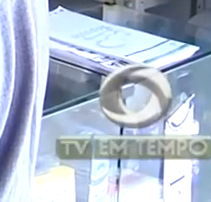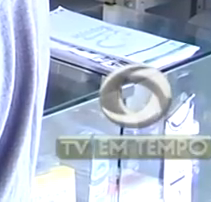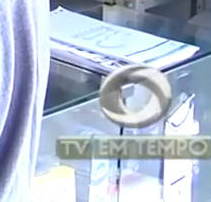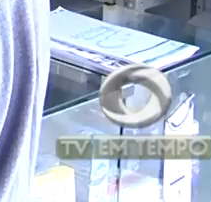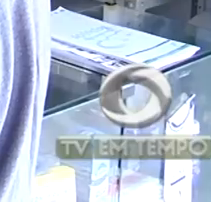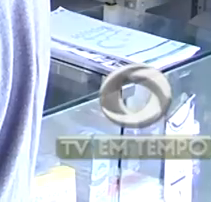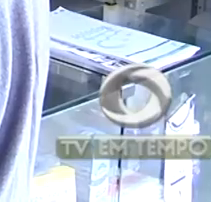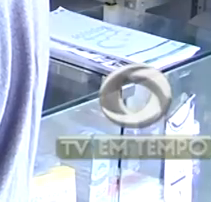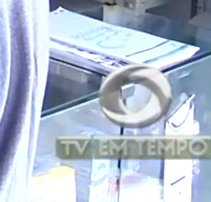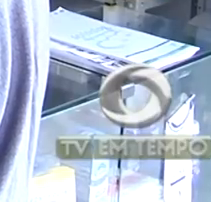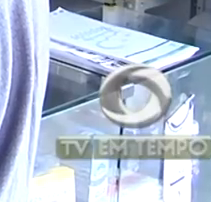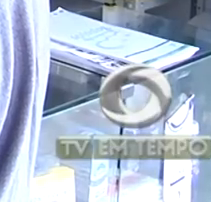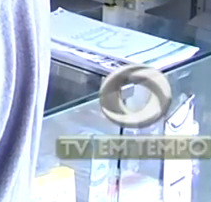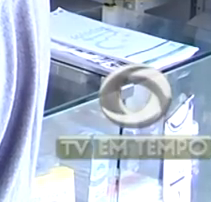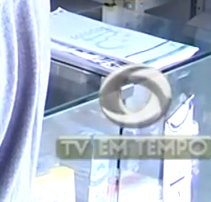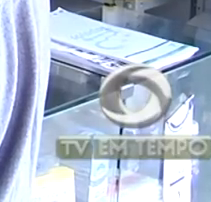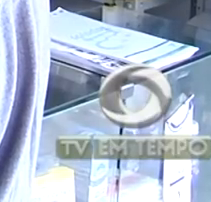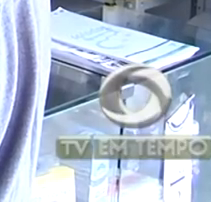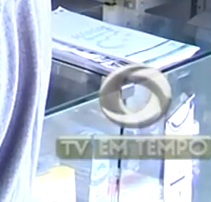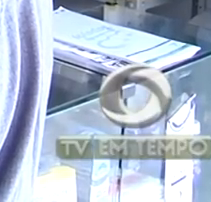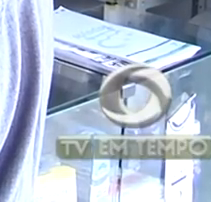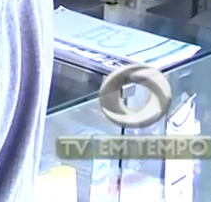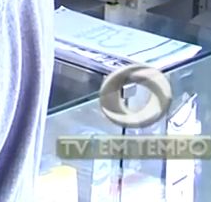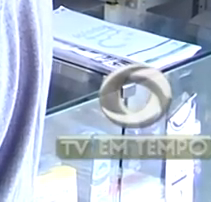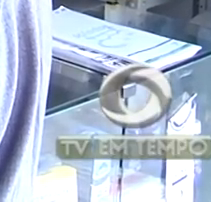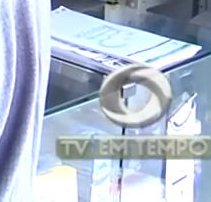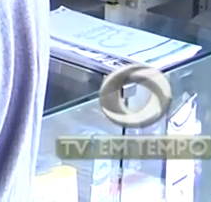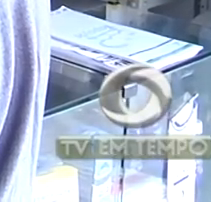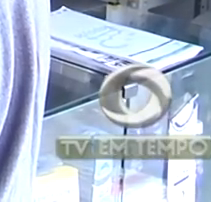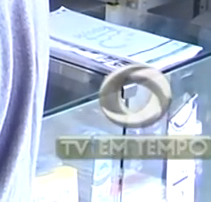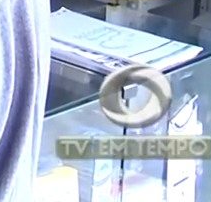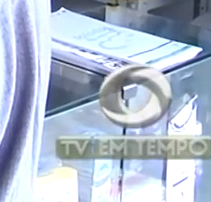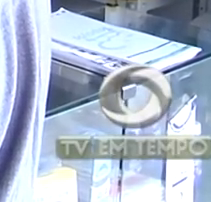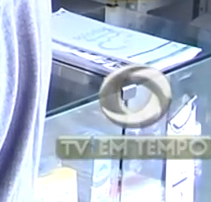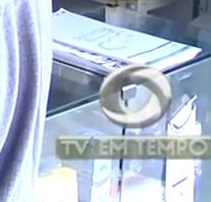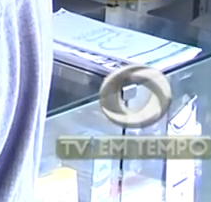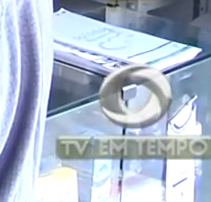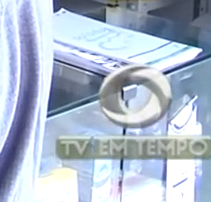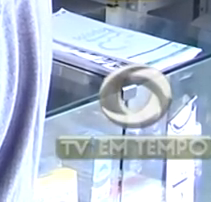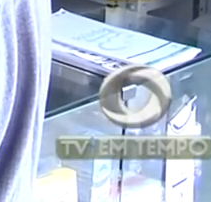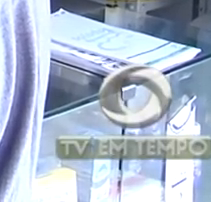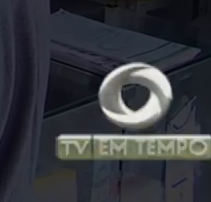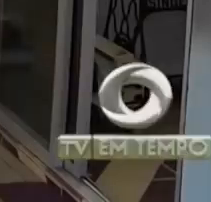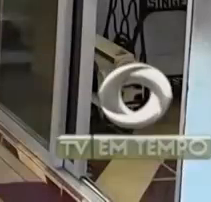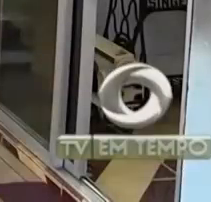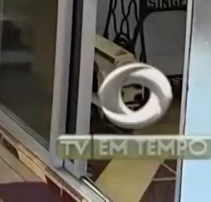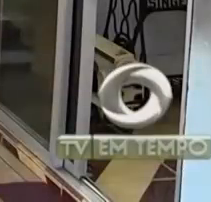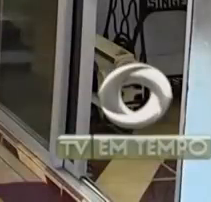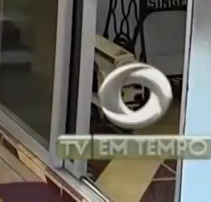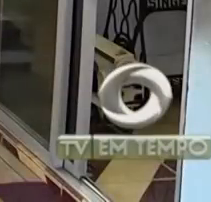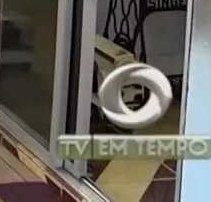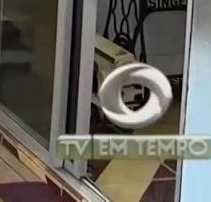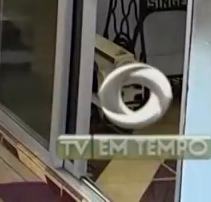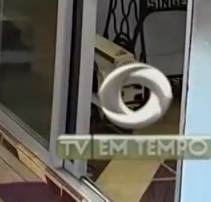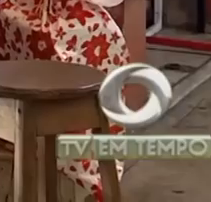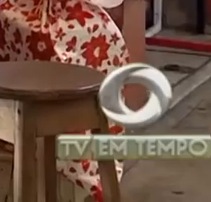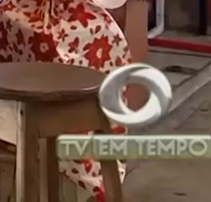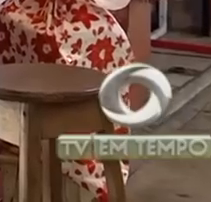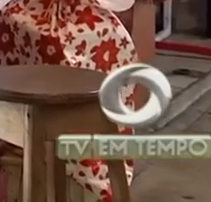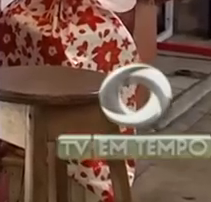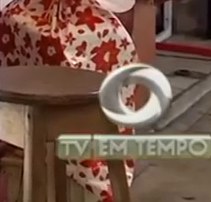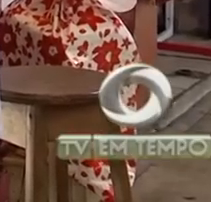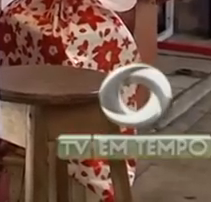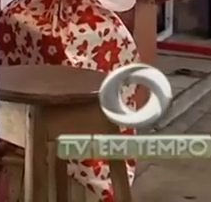o celular de um, bolsa de outro. Nos bairros ao redor parece que é pior do que por aqui. Quem ficou